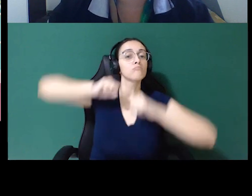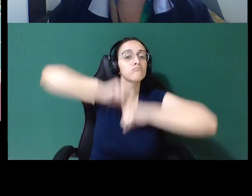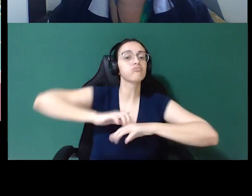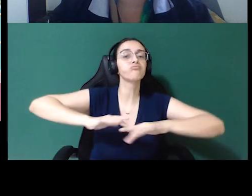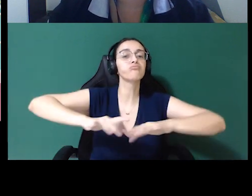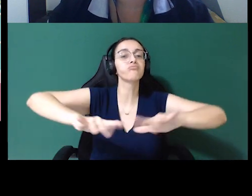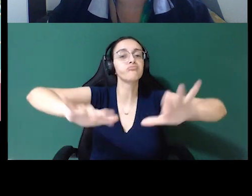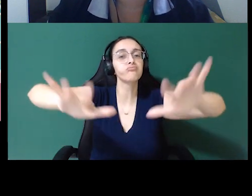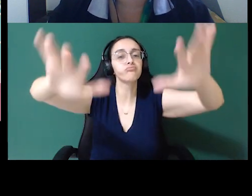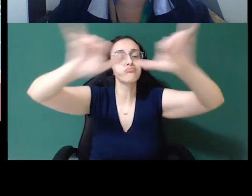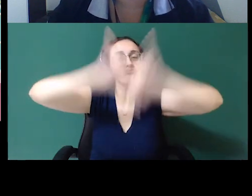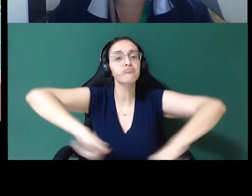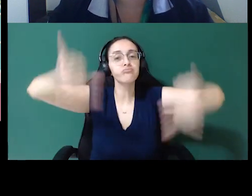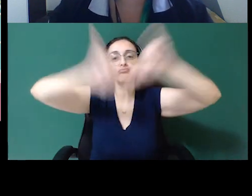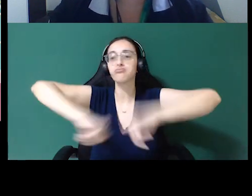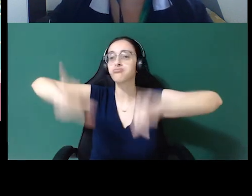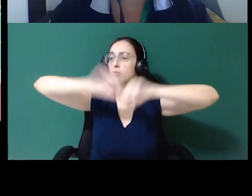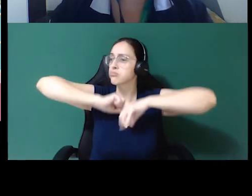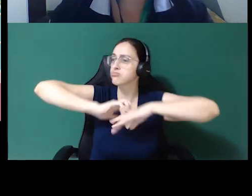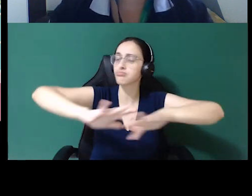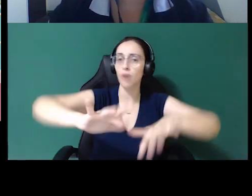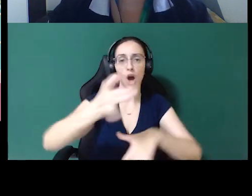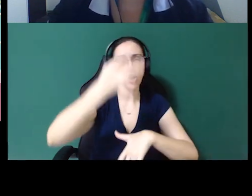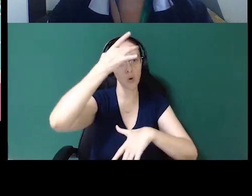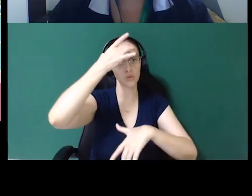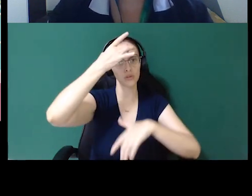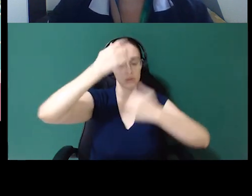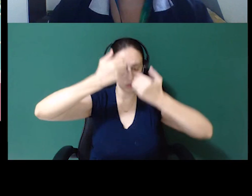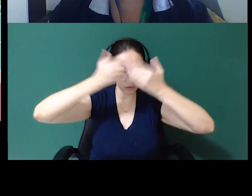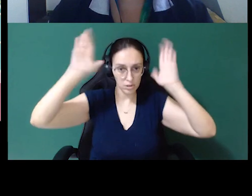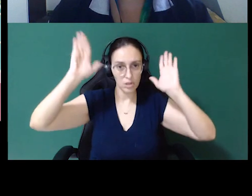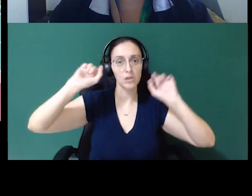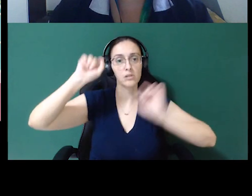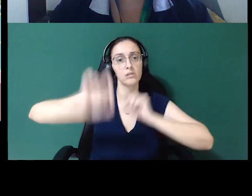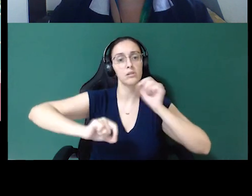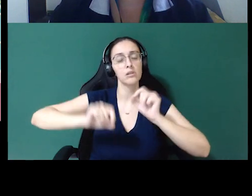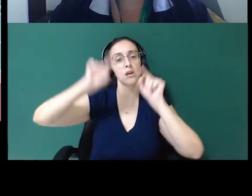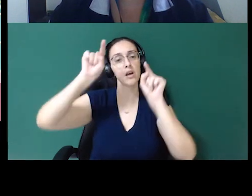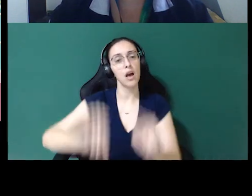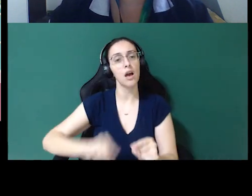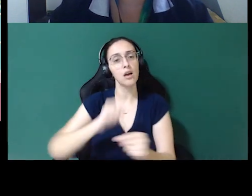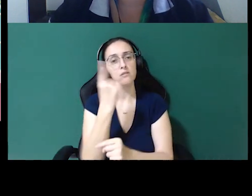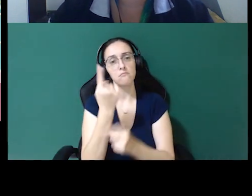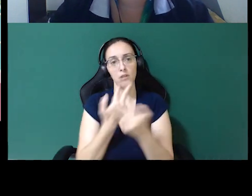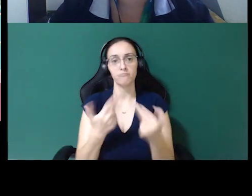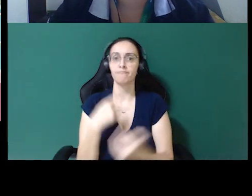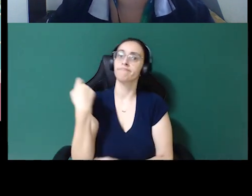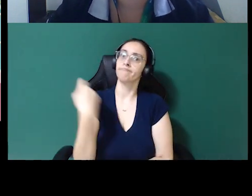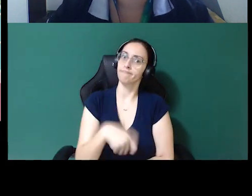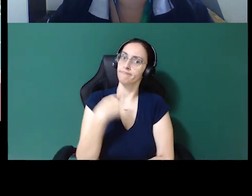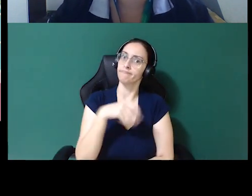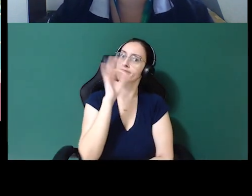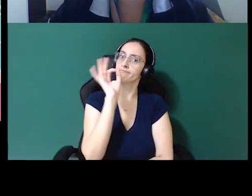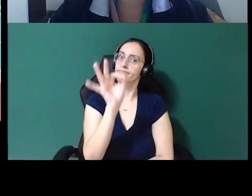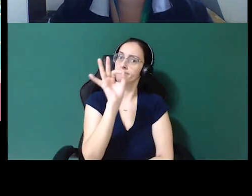dissipar e espalhar cada vez mais essa consciência de que é uma questão necessária mesmo,